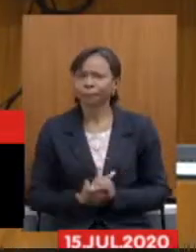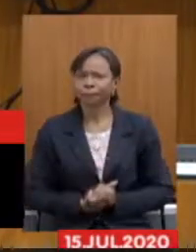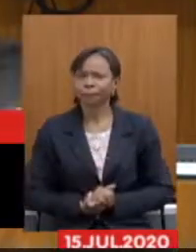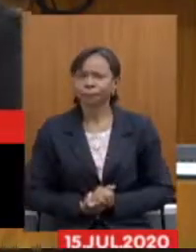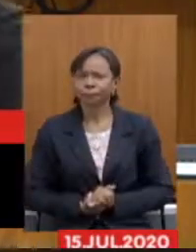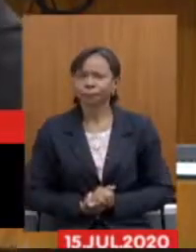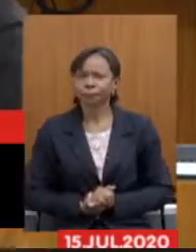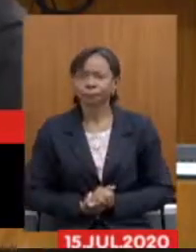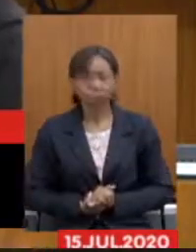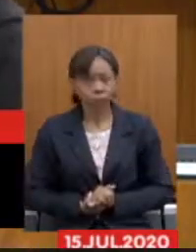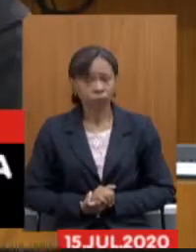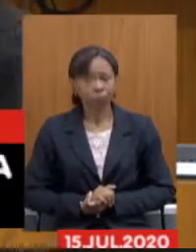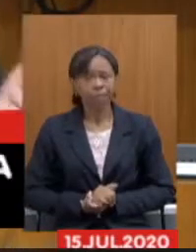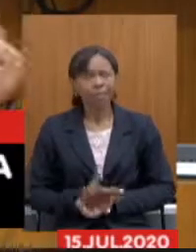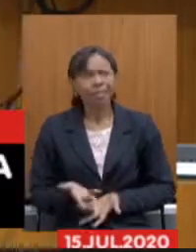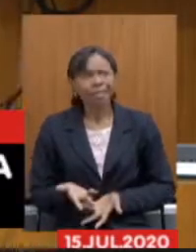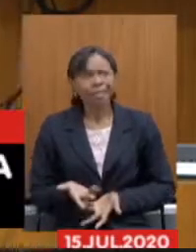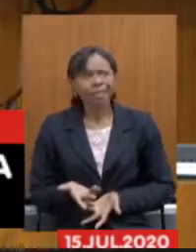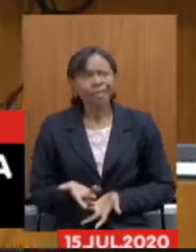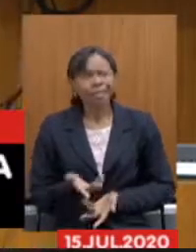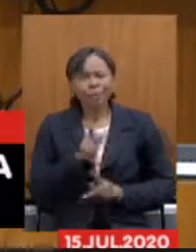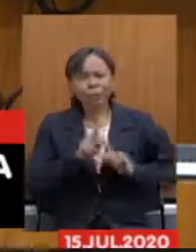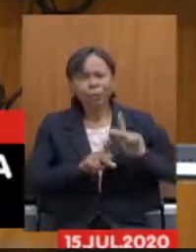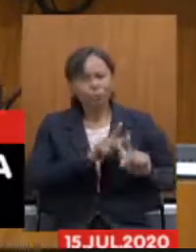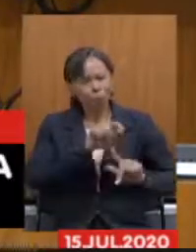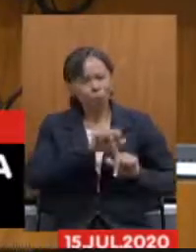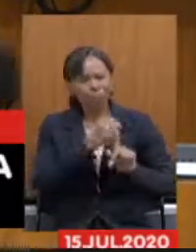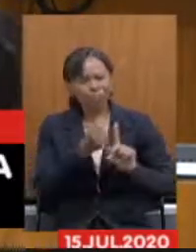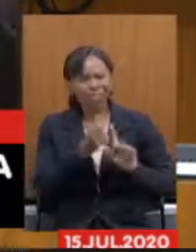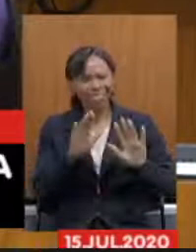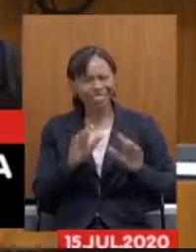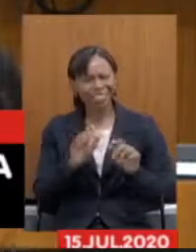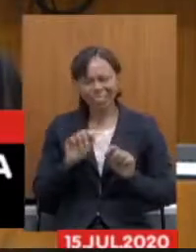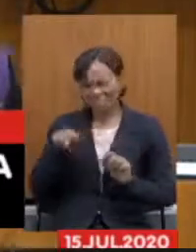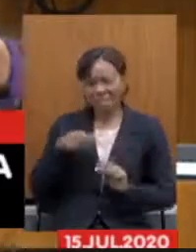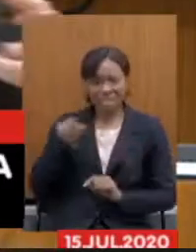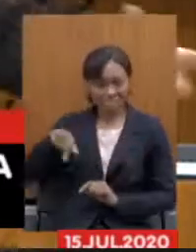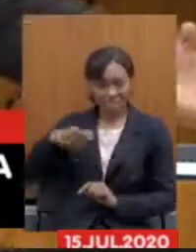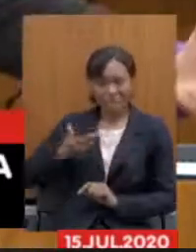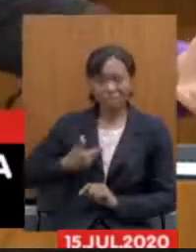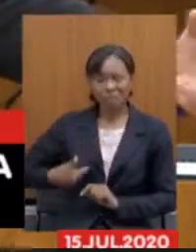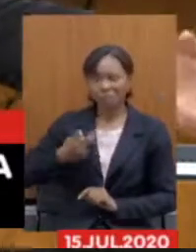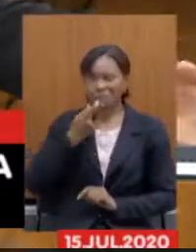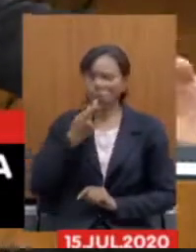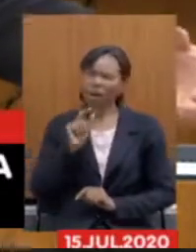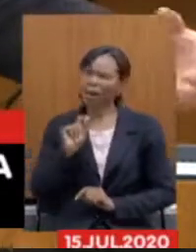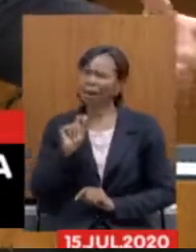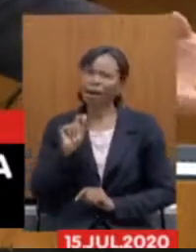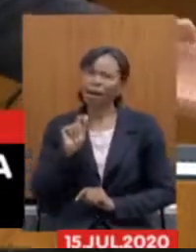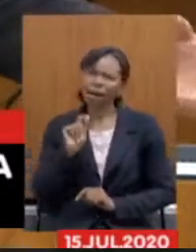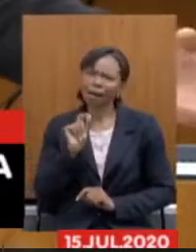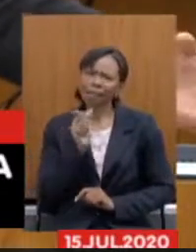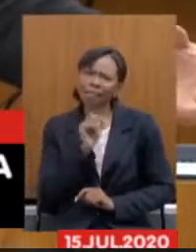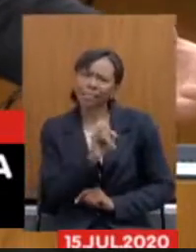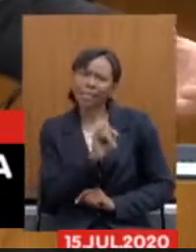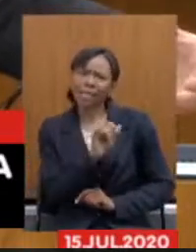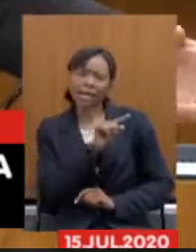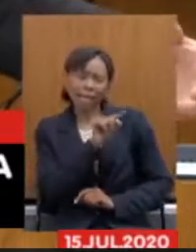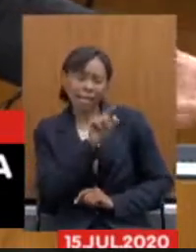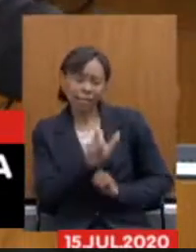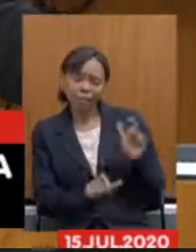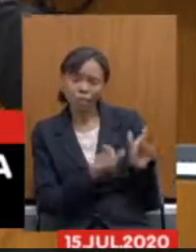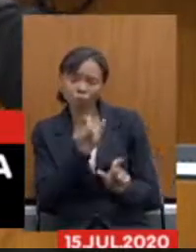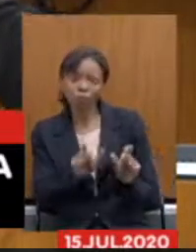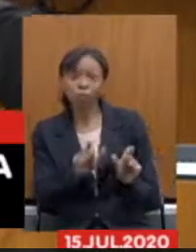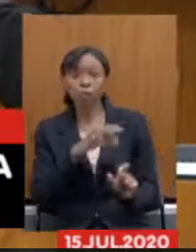E a população, e o engraçado é que eles dizem que isso, ao tirar dessas pessoas que recebem R